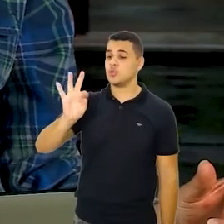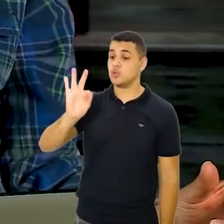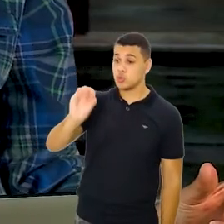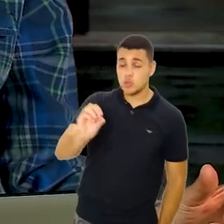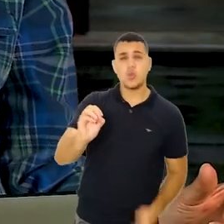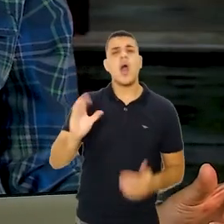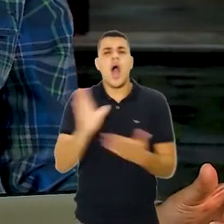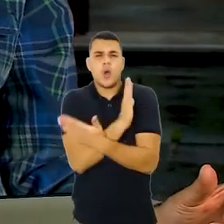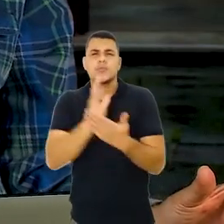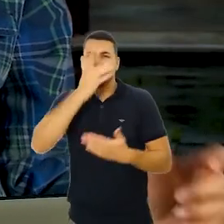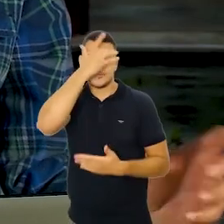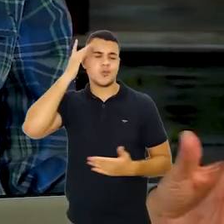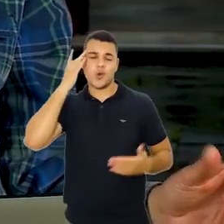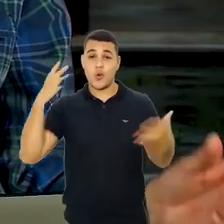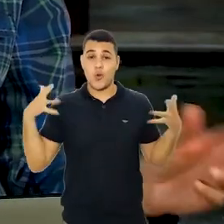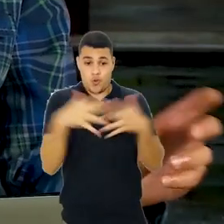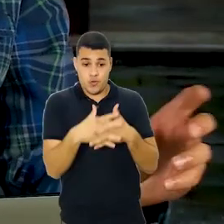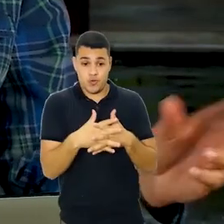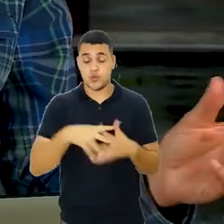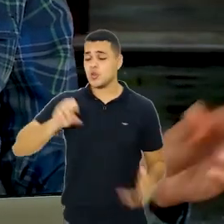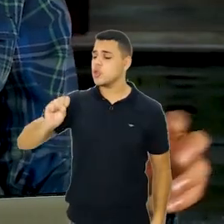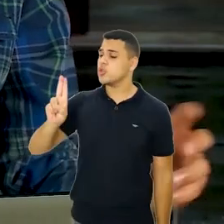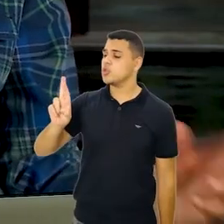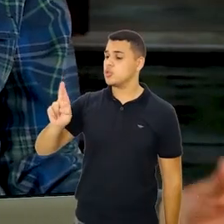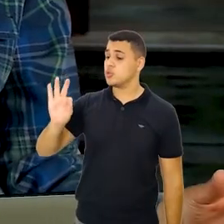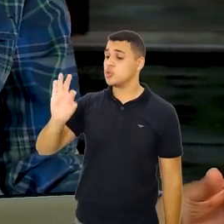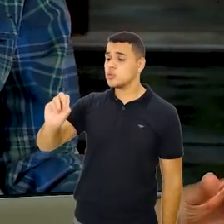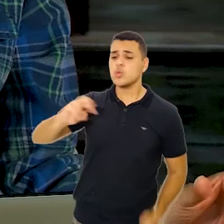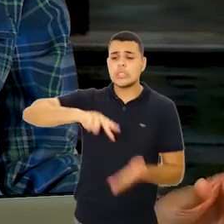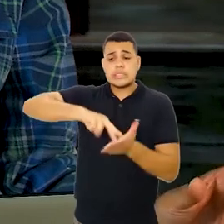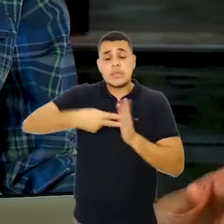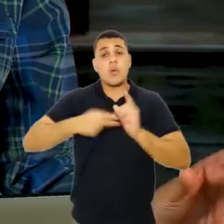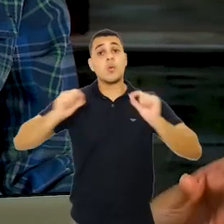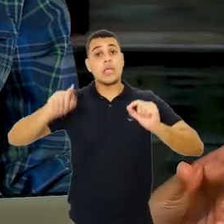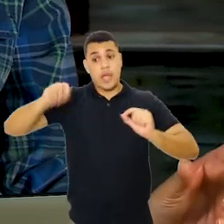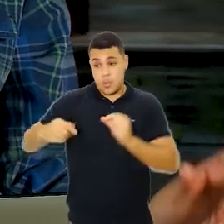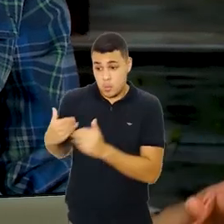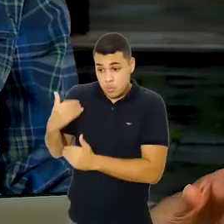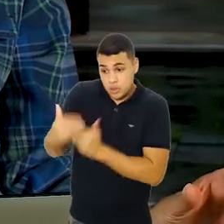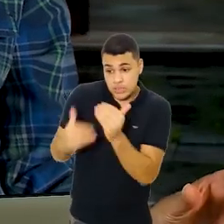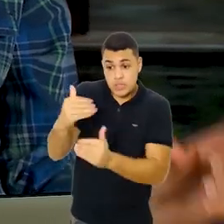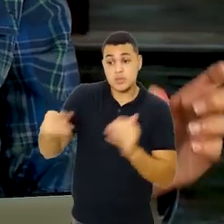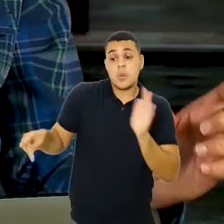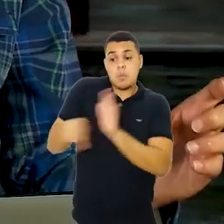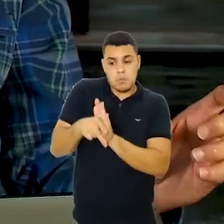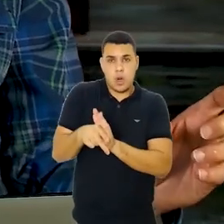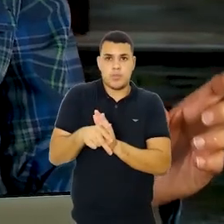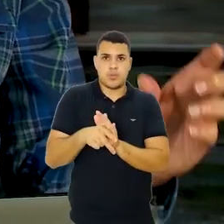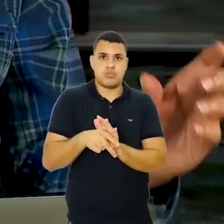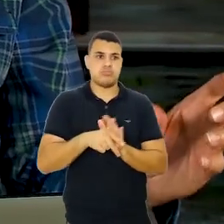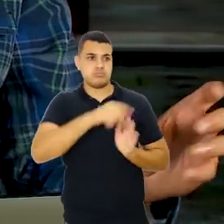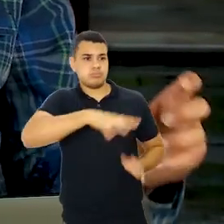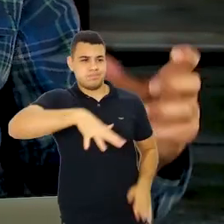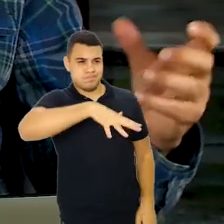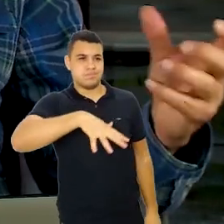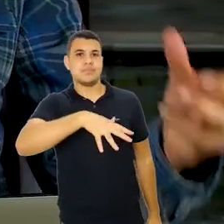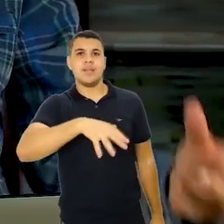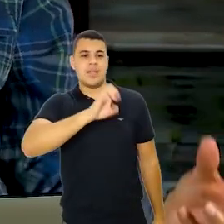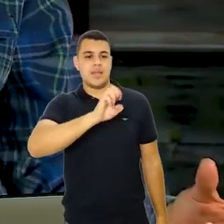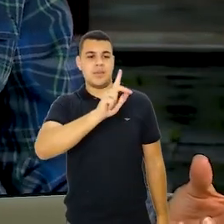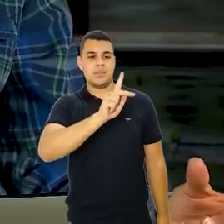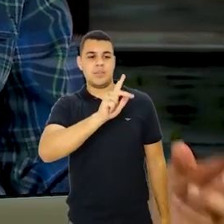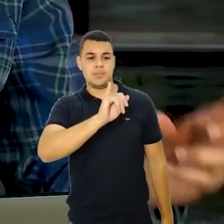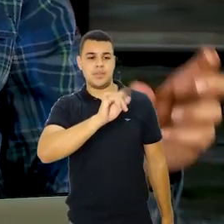diferente de um surto, muita gente confunde surto e epidemia. Na verdade, a gente chama surto quando é um processo